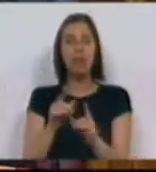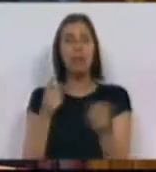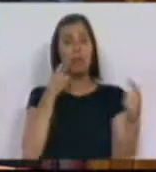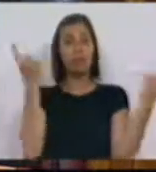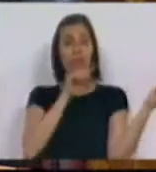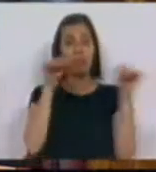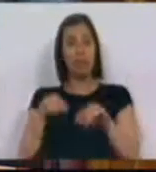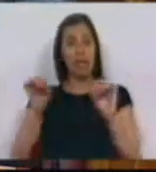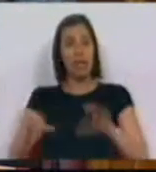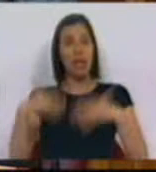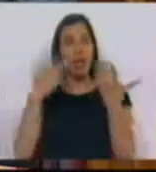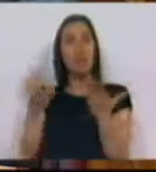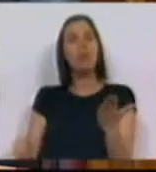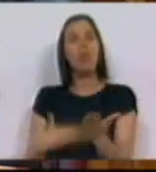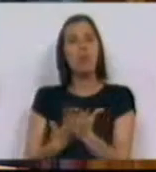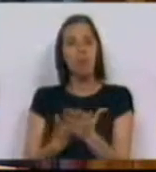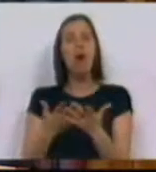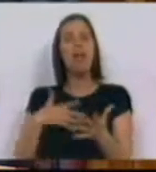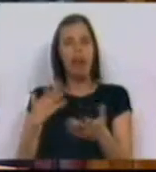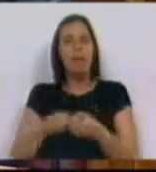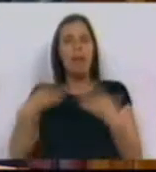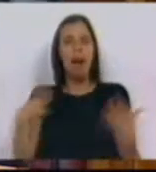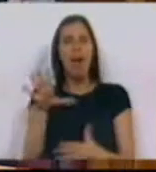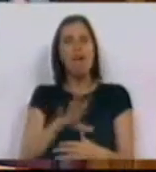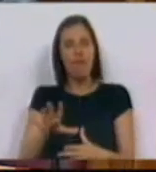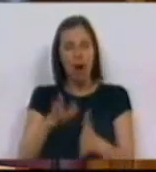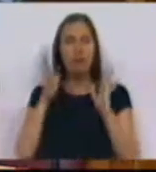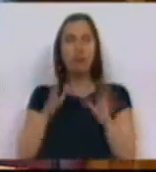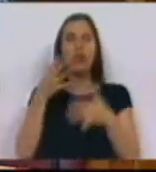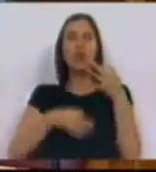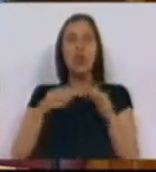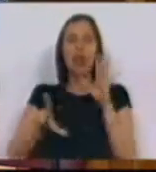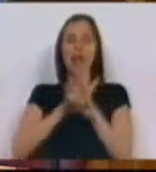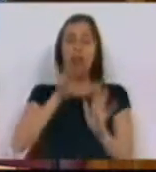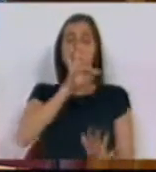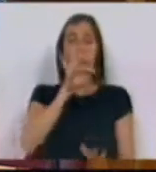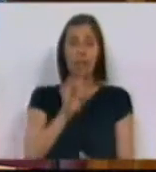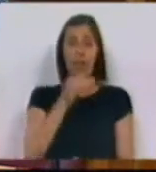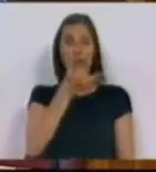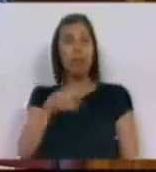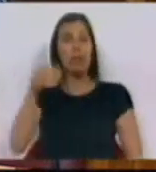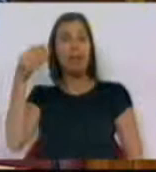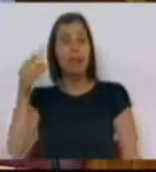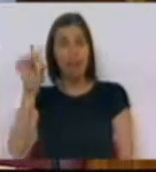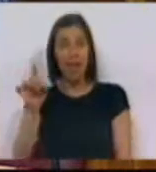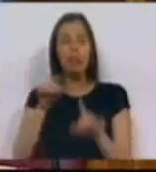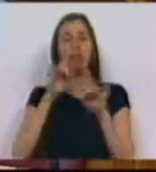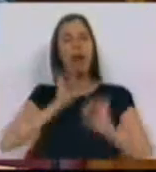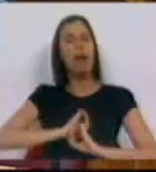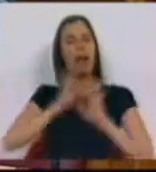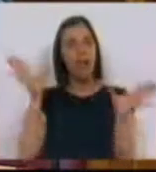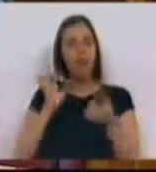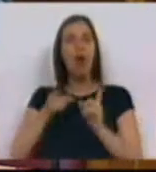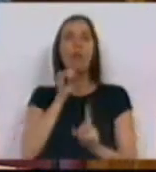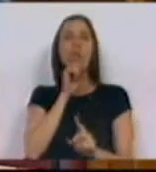trazer esta iniciativa, propõe a densificação deste regime, do regime jurídico da Lei 47 de 2006, no sentido de clarificar